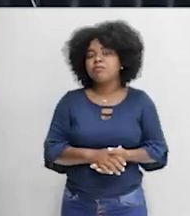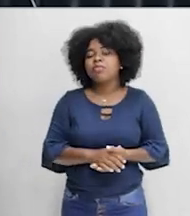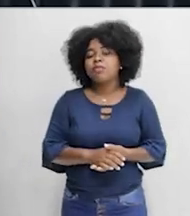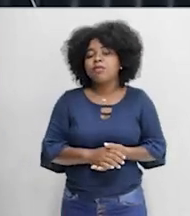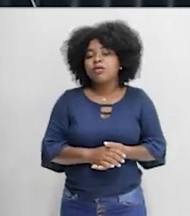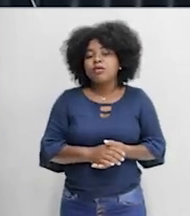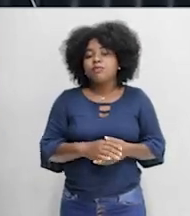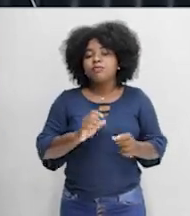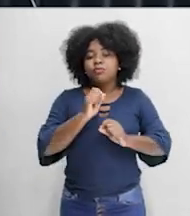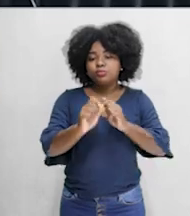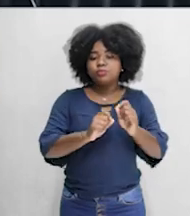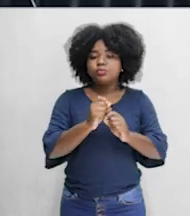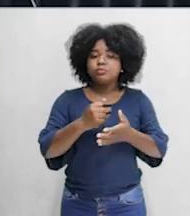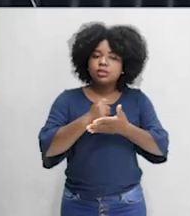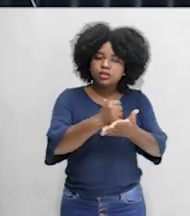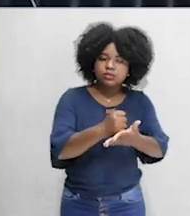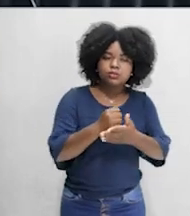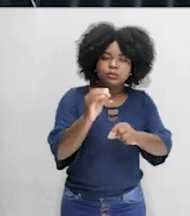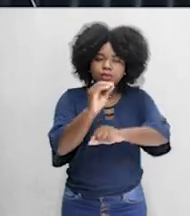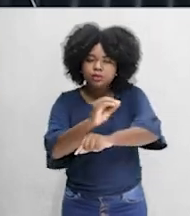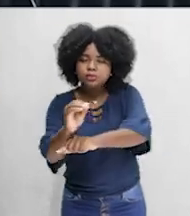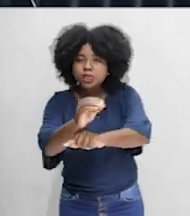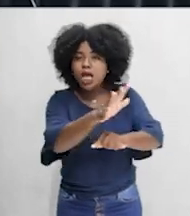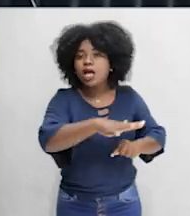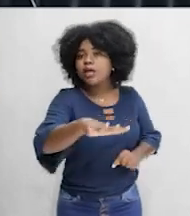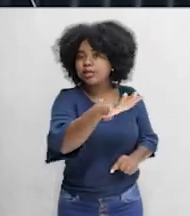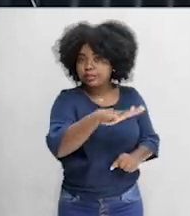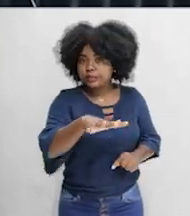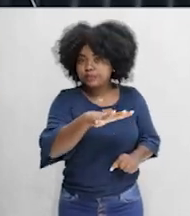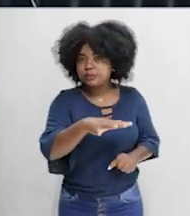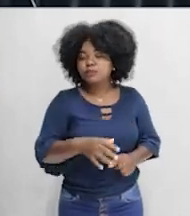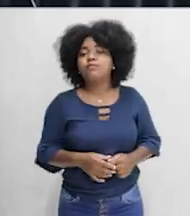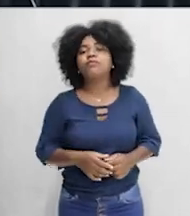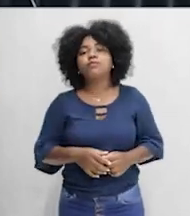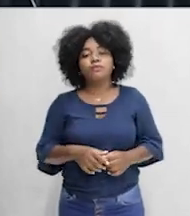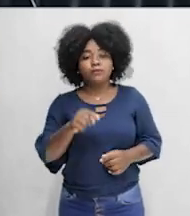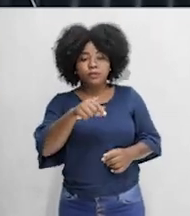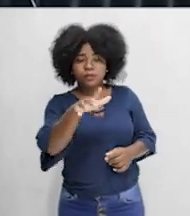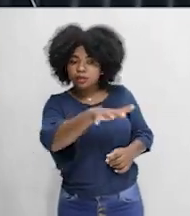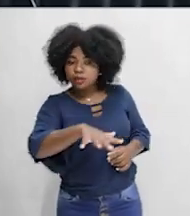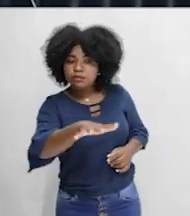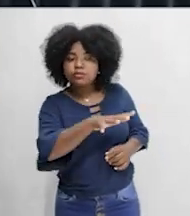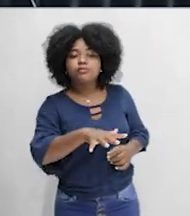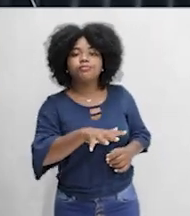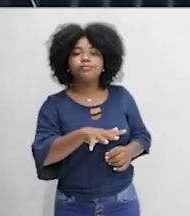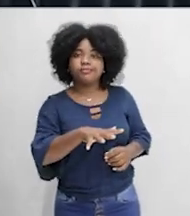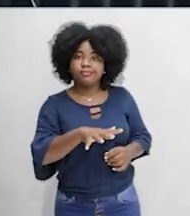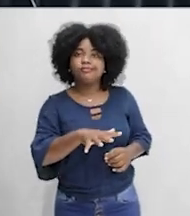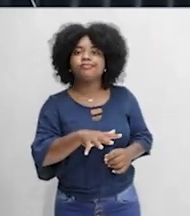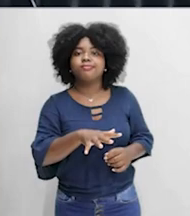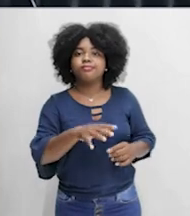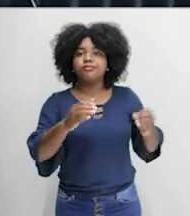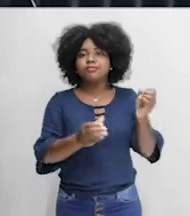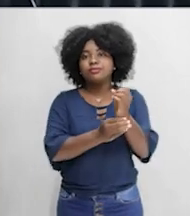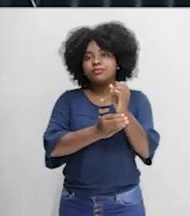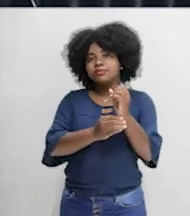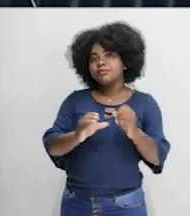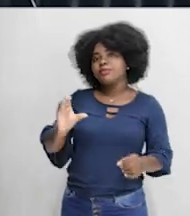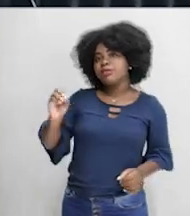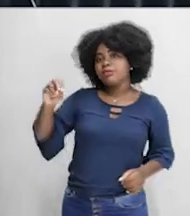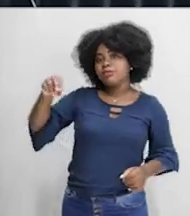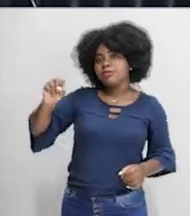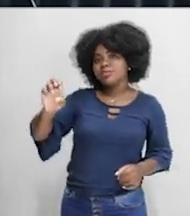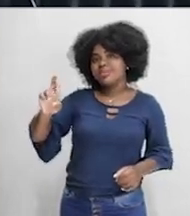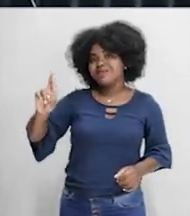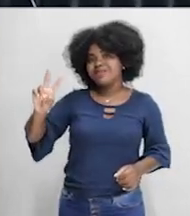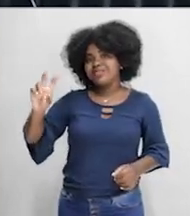Para preservar aquele espaço. Essa região, galera, é uma unidade de conservação. Então, quem é vai fazer essa